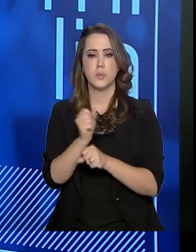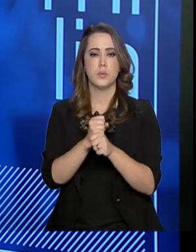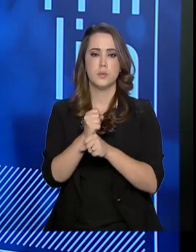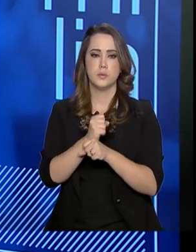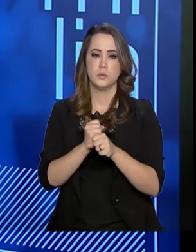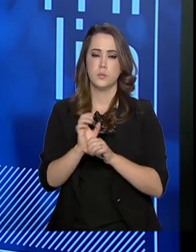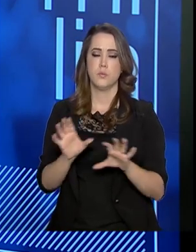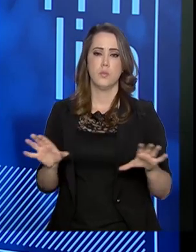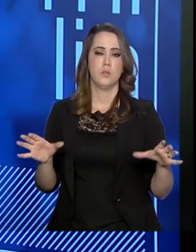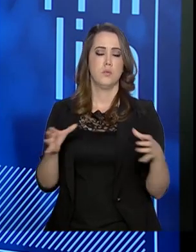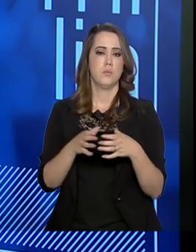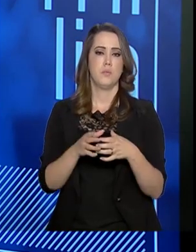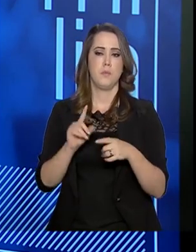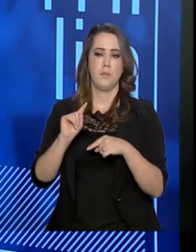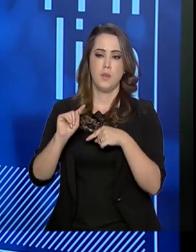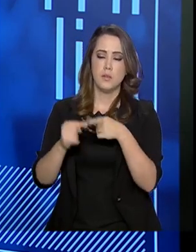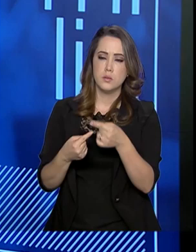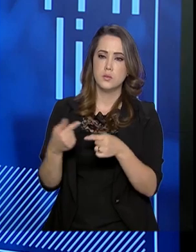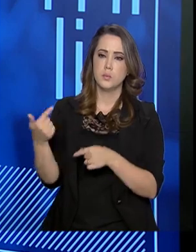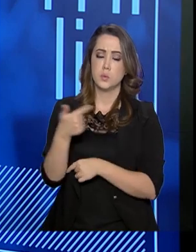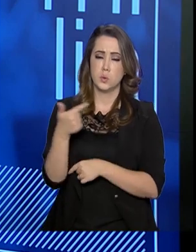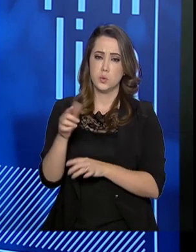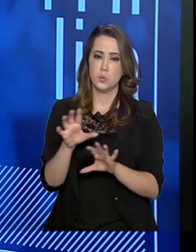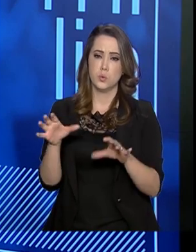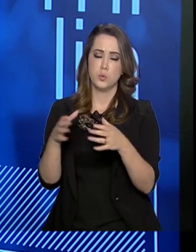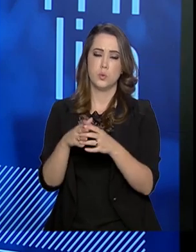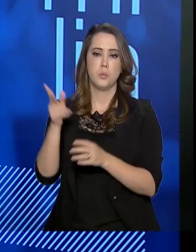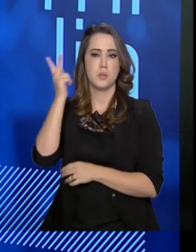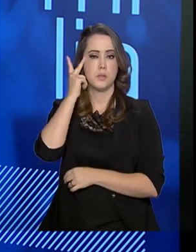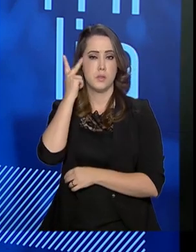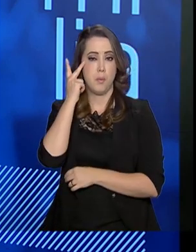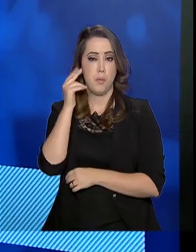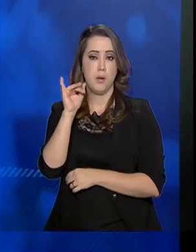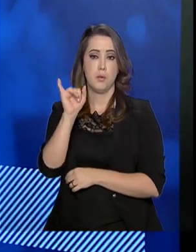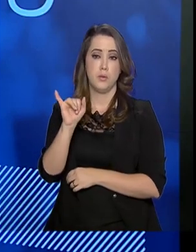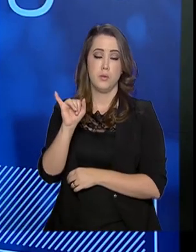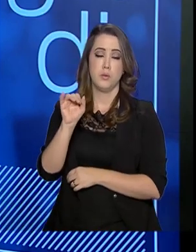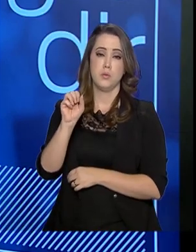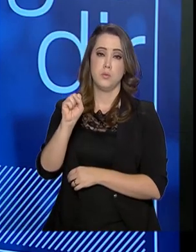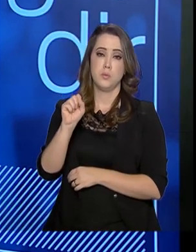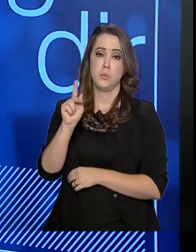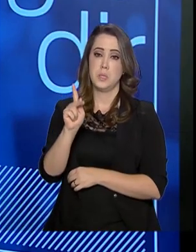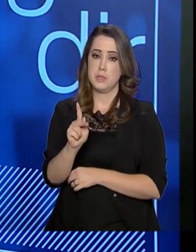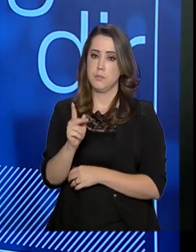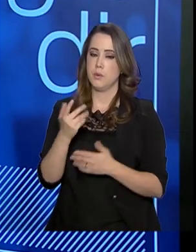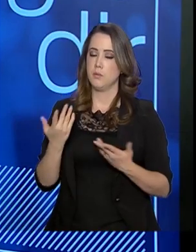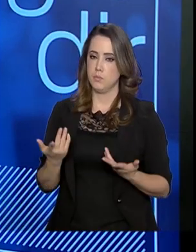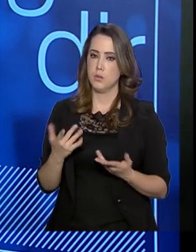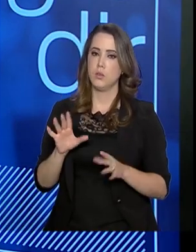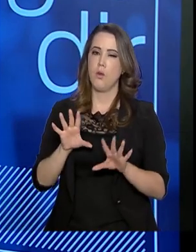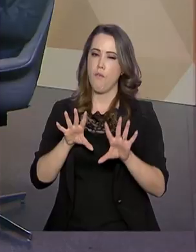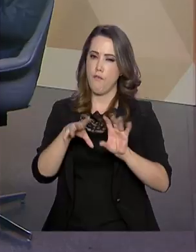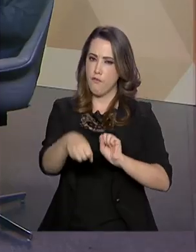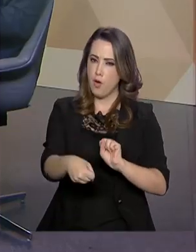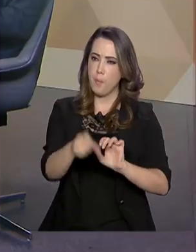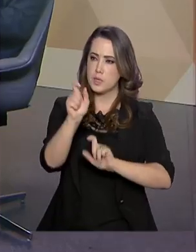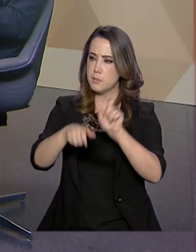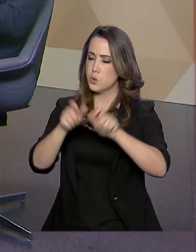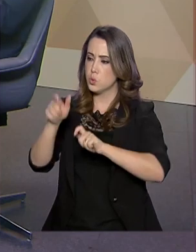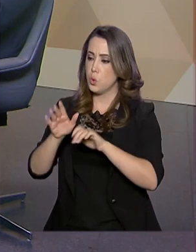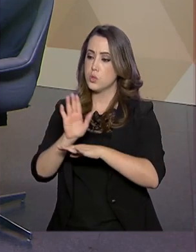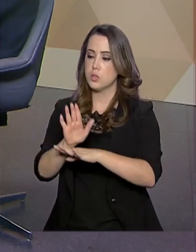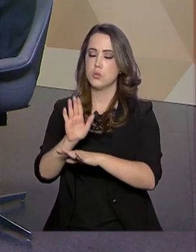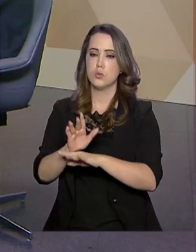e depois a segunda complementação em São Paulo, no INSPER. Então, assim, além de formar gente, de ajudar a